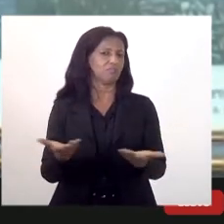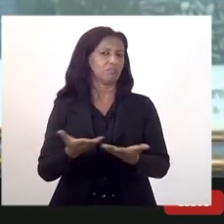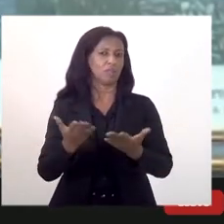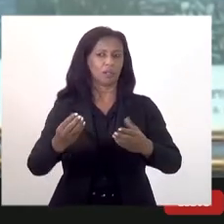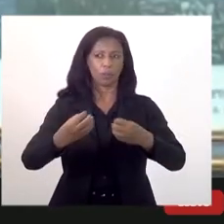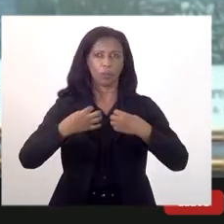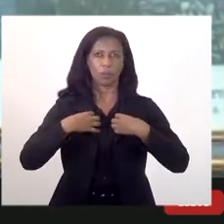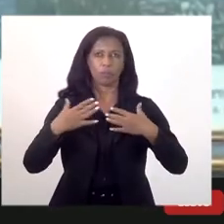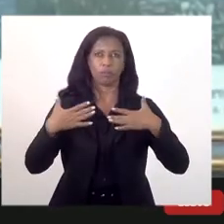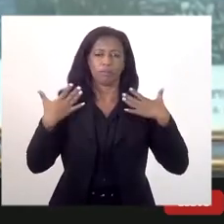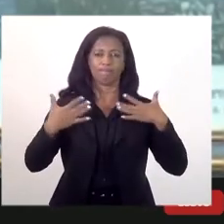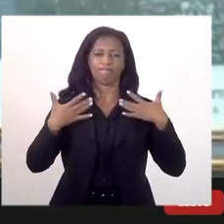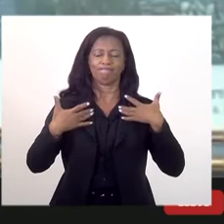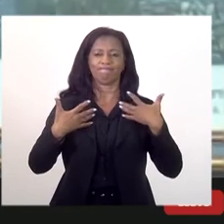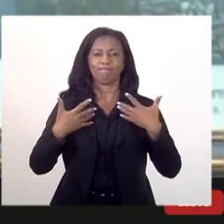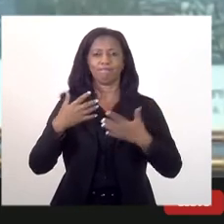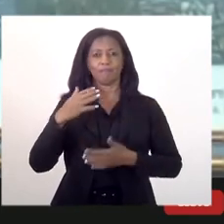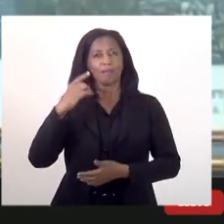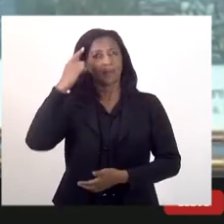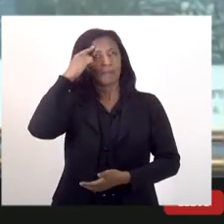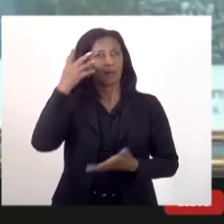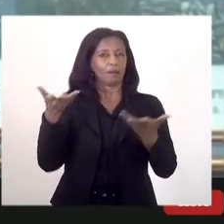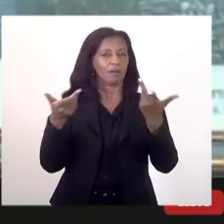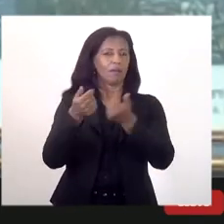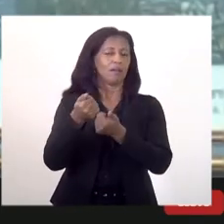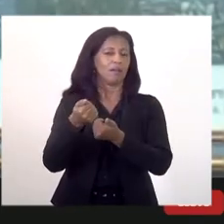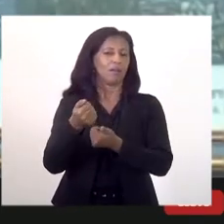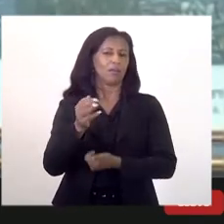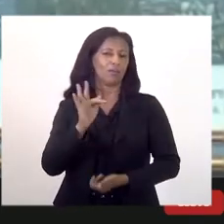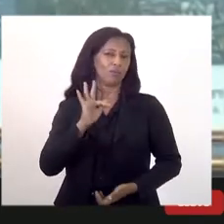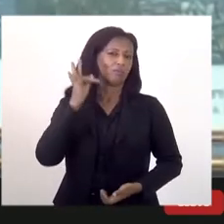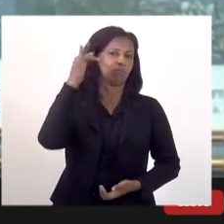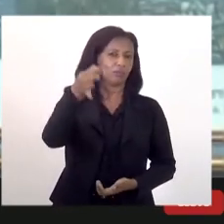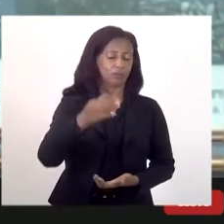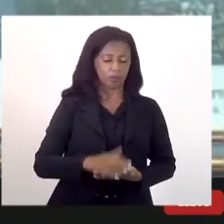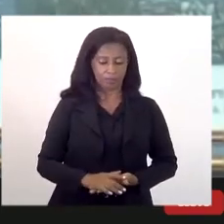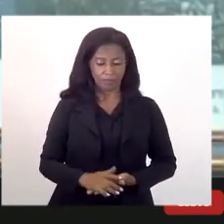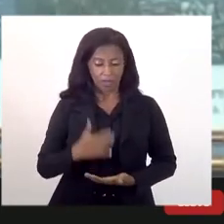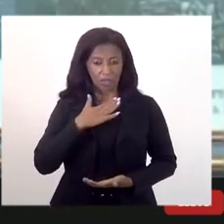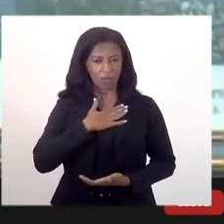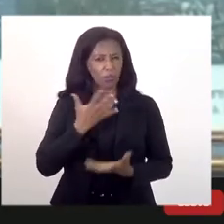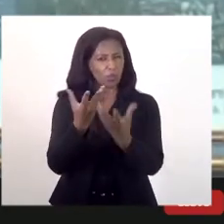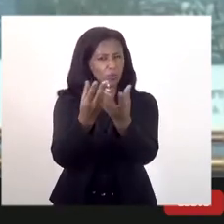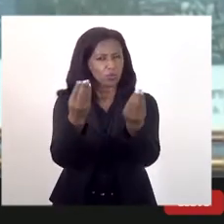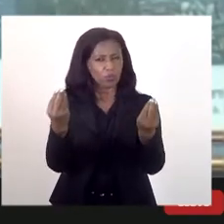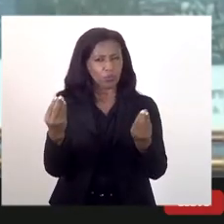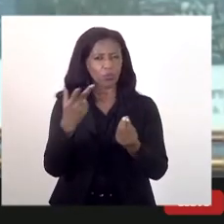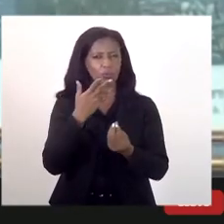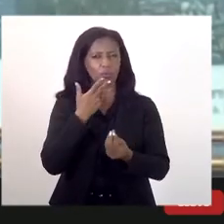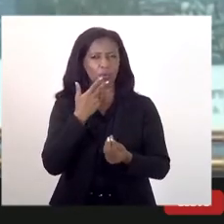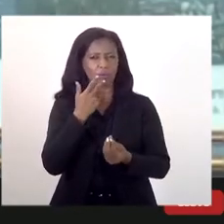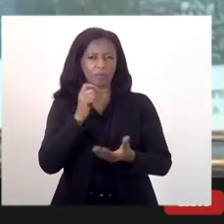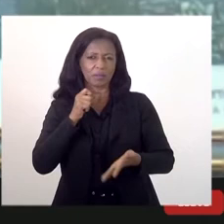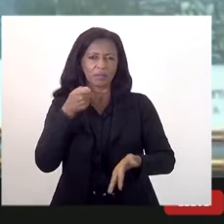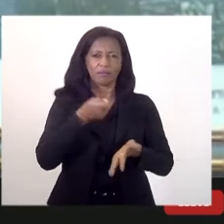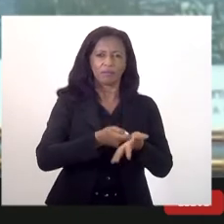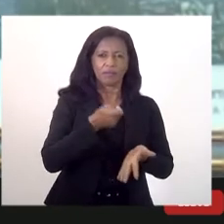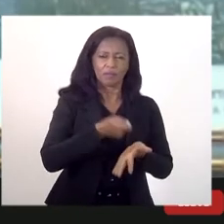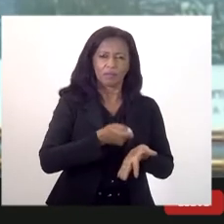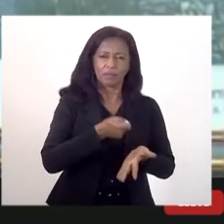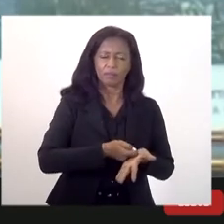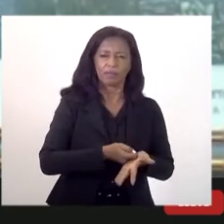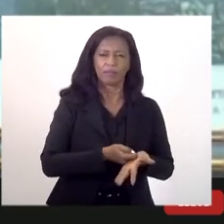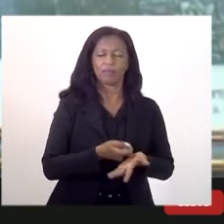alegria, traz perspectivas maravilhosas. E eu gosto muito, presidente, quando o senhor fala sobre esse enfrentamento, sobre essa